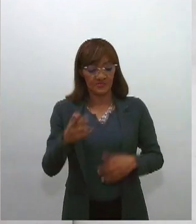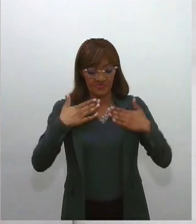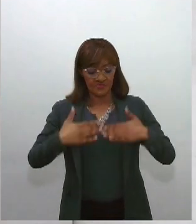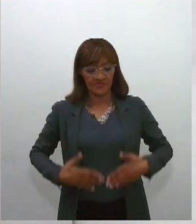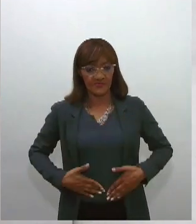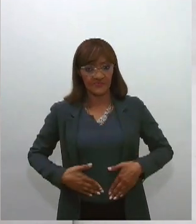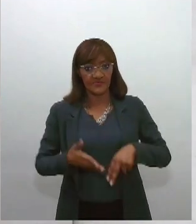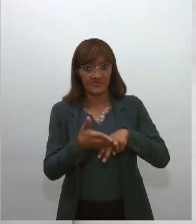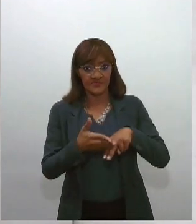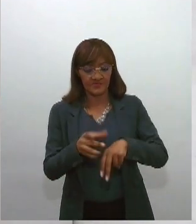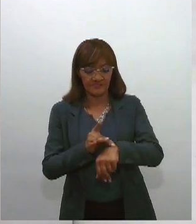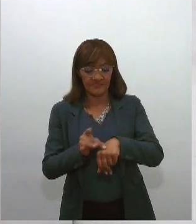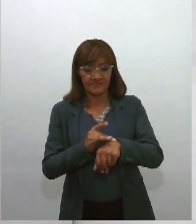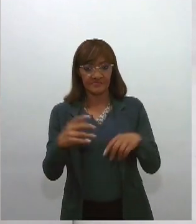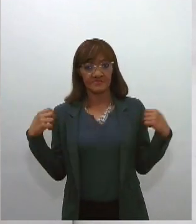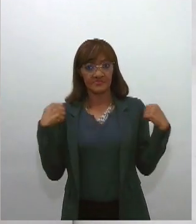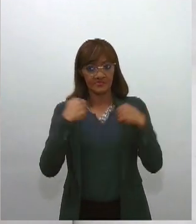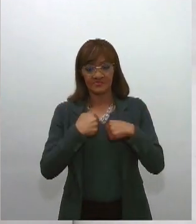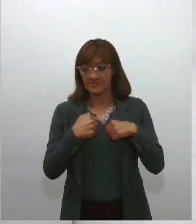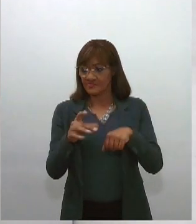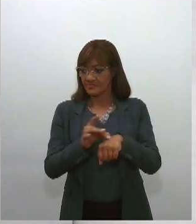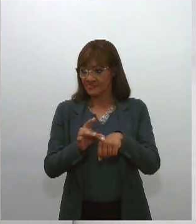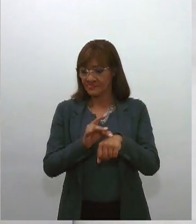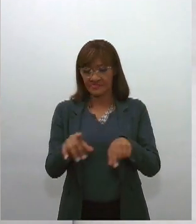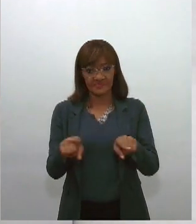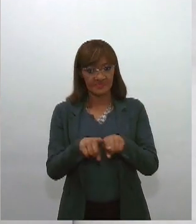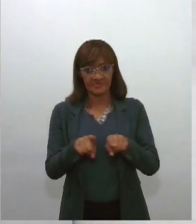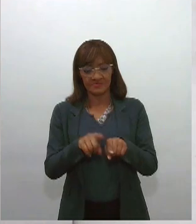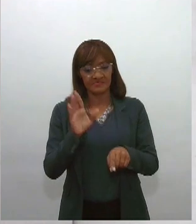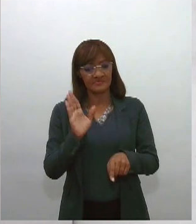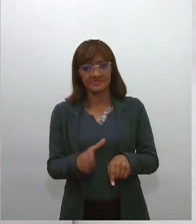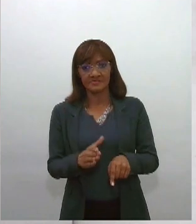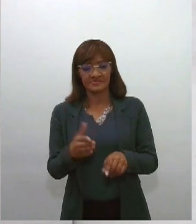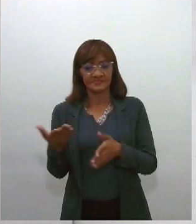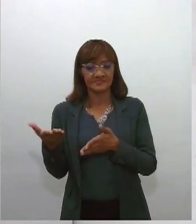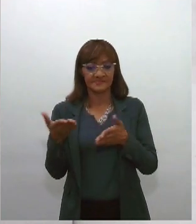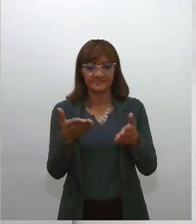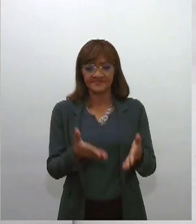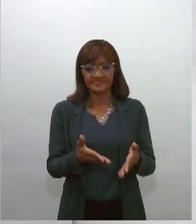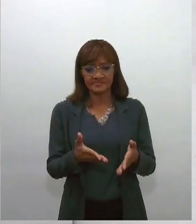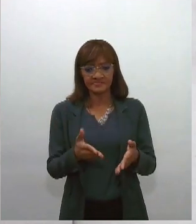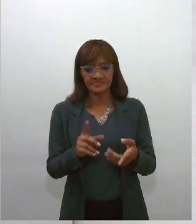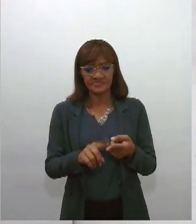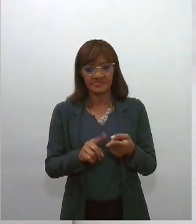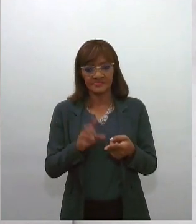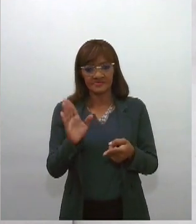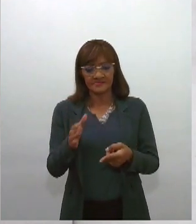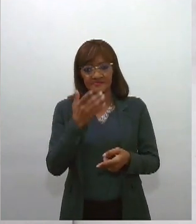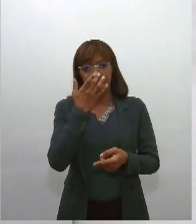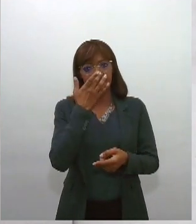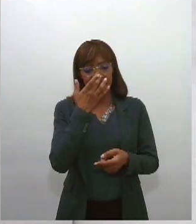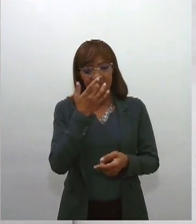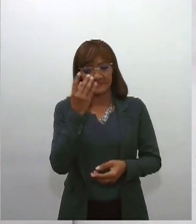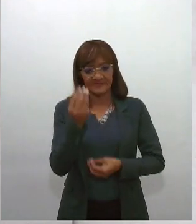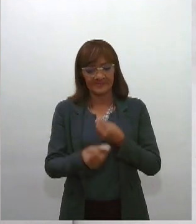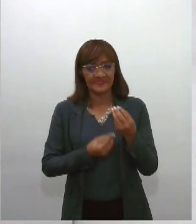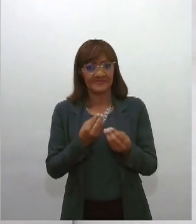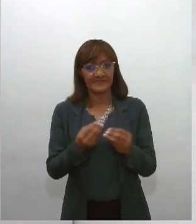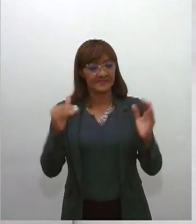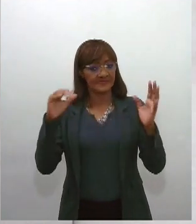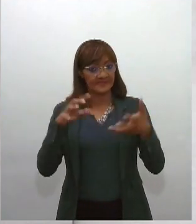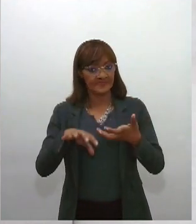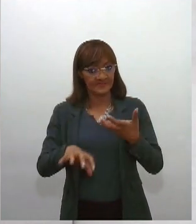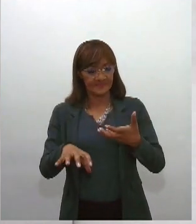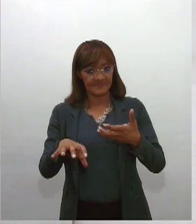preto também. Atrás de mim há um cenário do meu lado direito com a frase Congresso em Pauta. Dentro de um